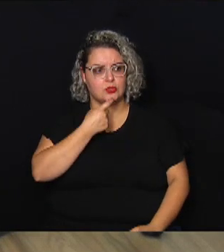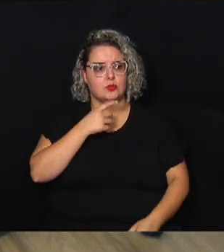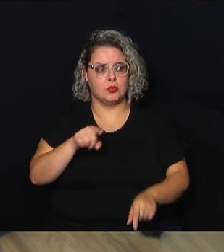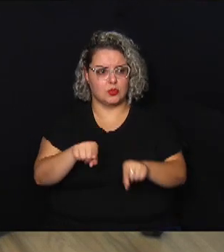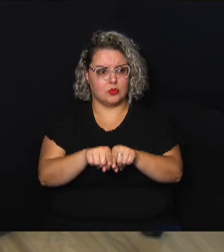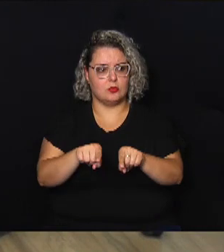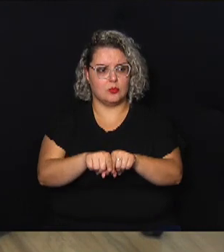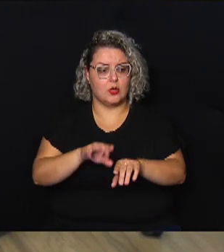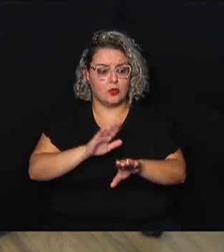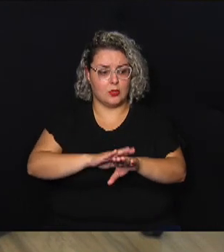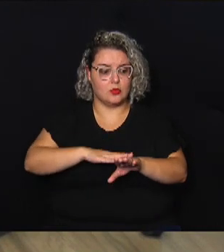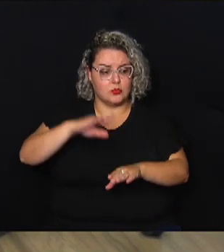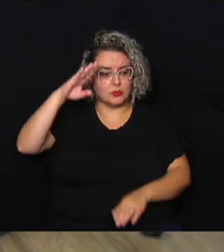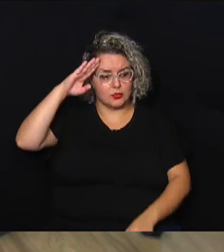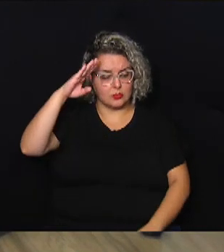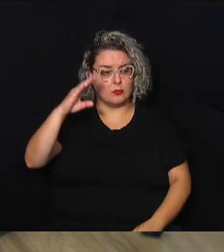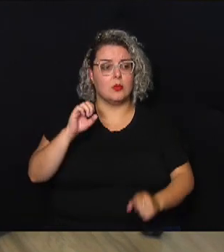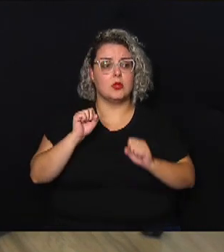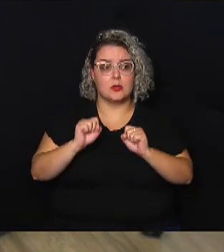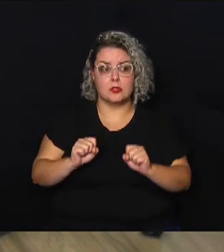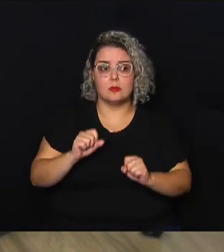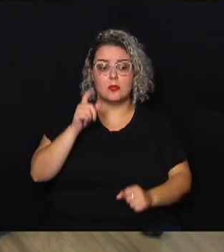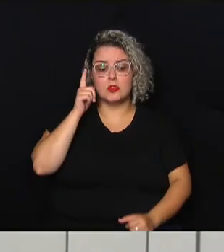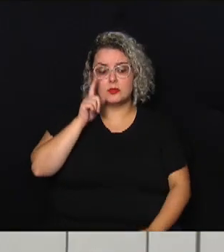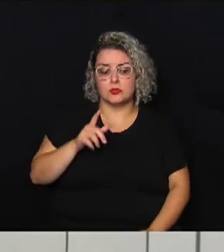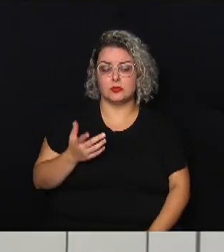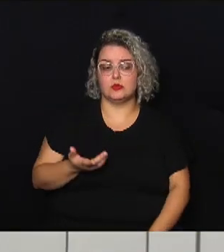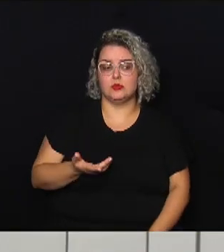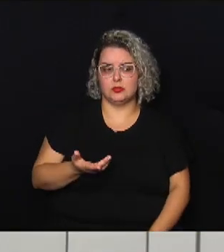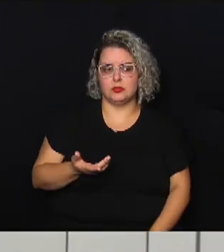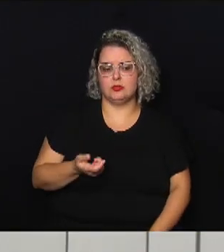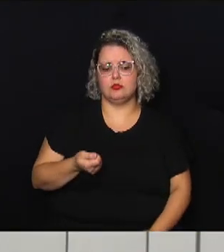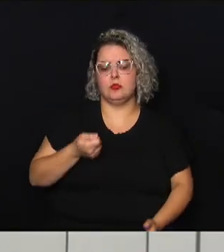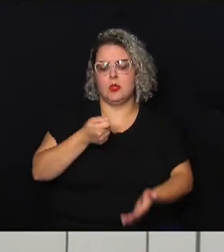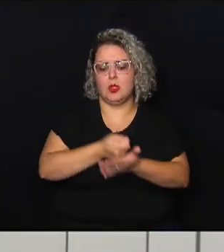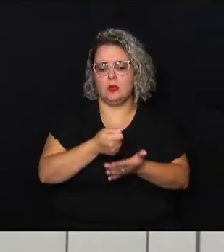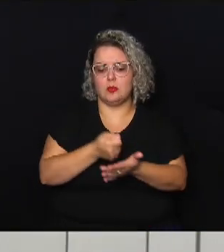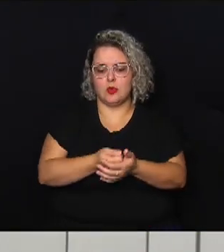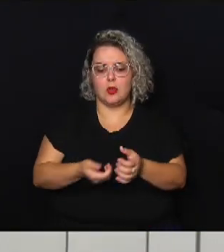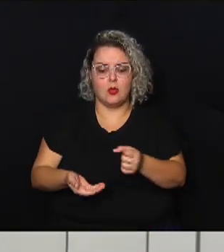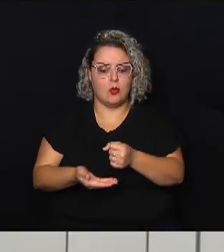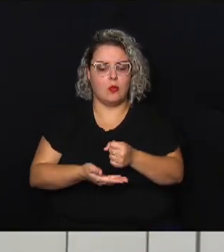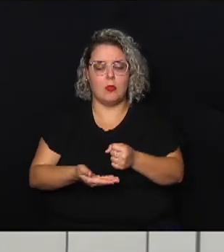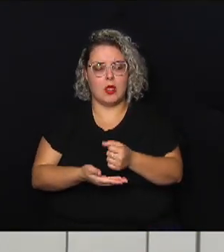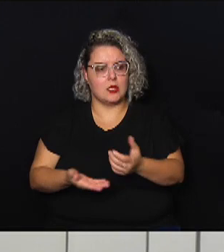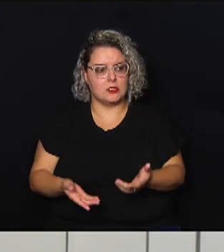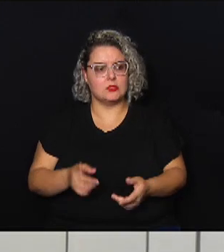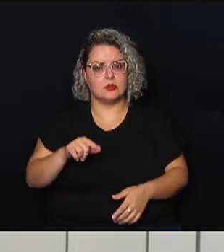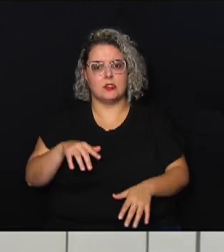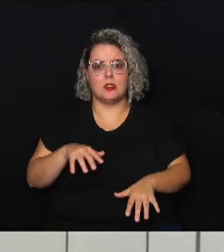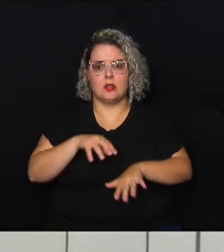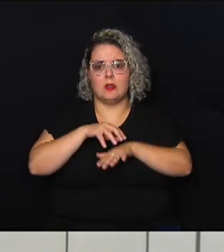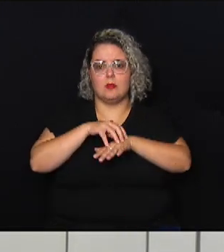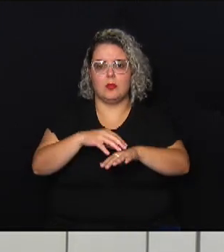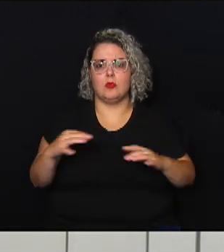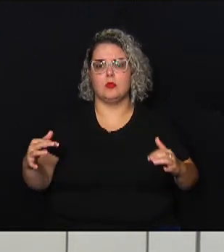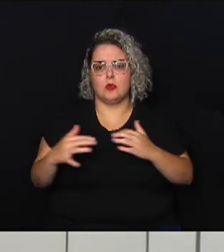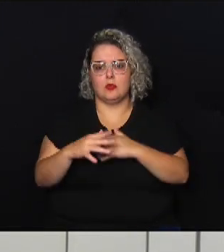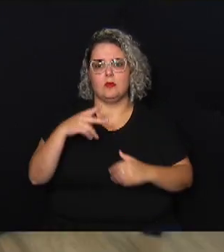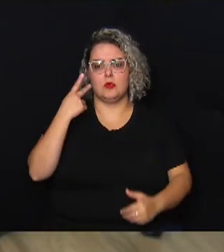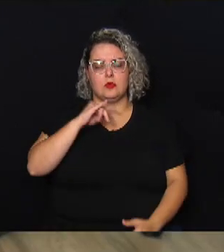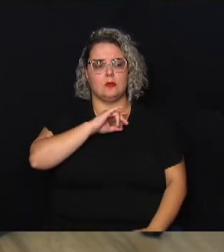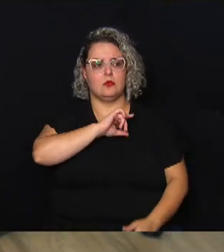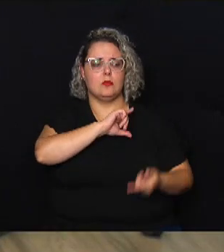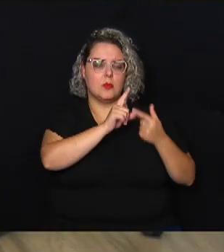do exército para que a gente consiga aí garantir o mínimo por exemplo que é a mobilidade urbana virador major